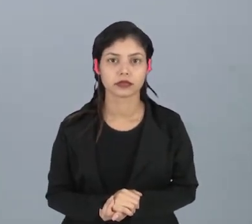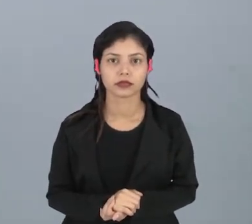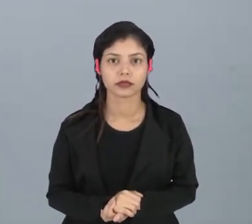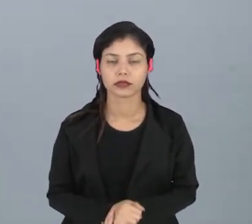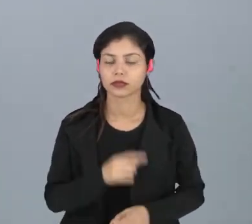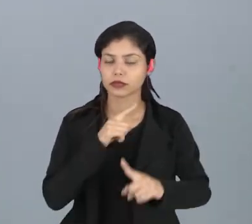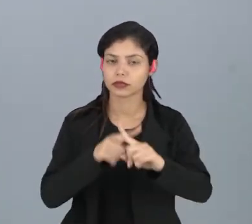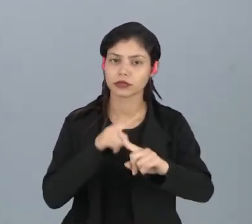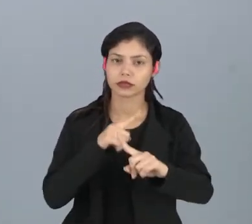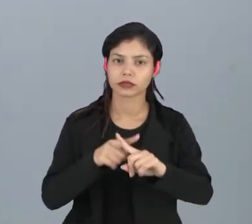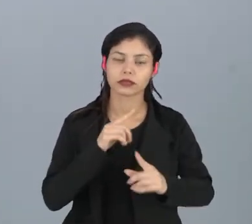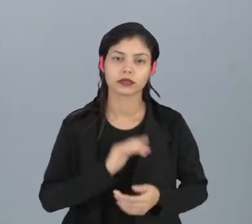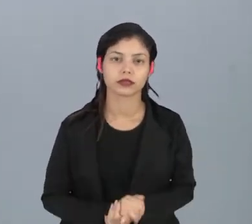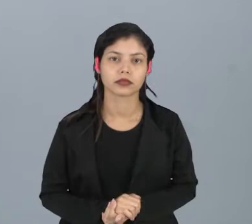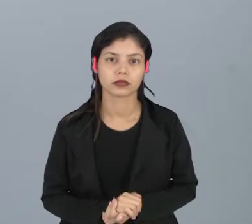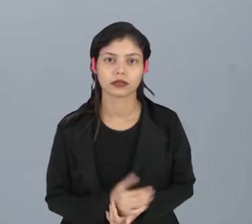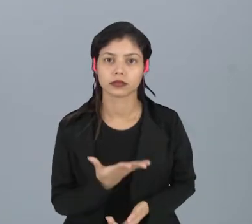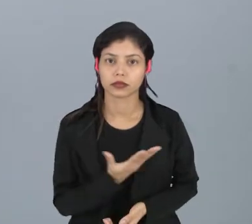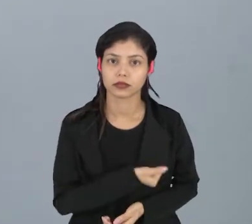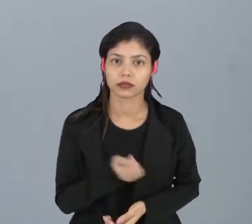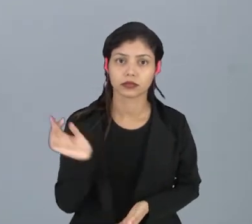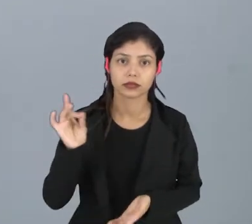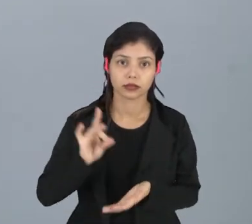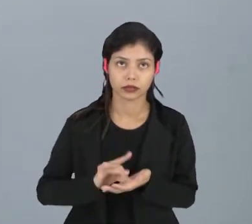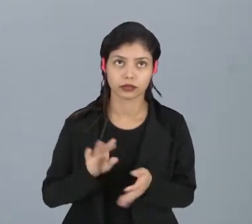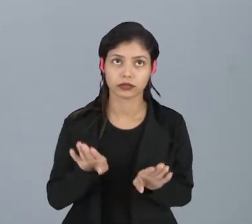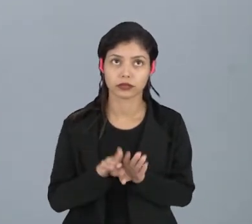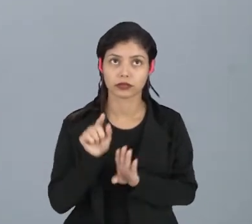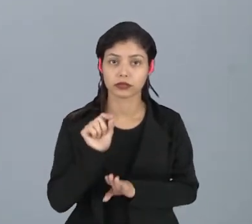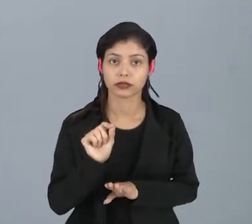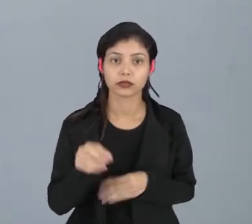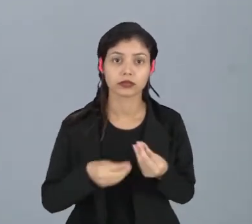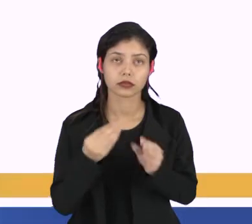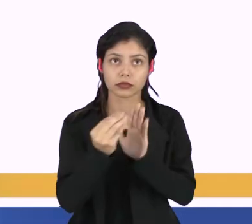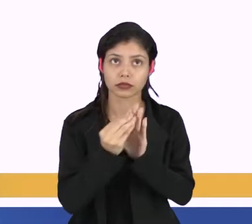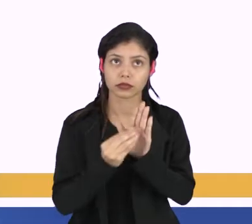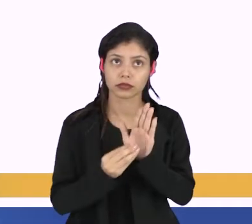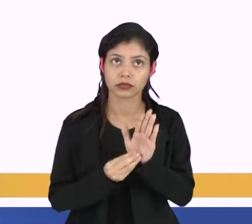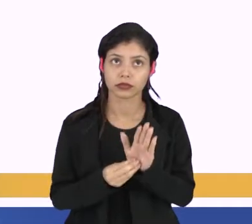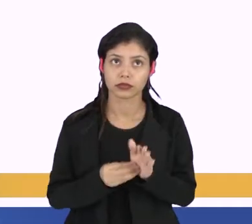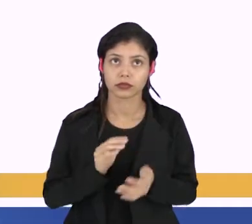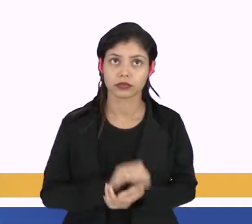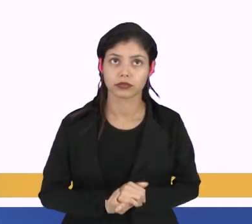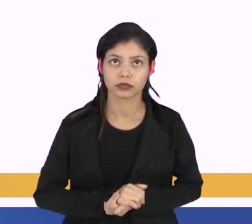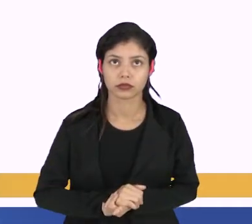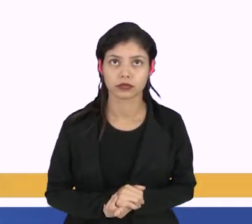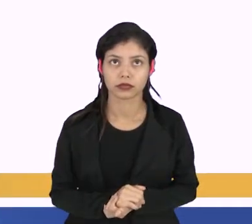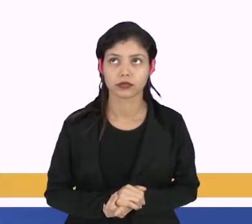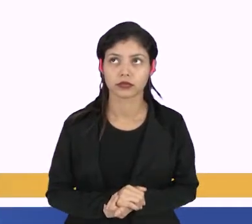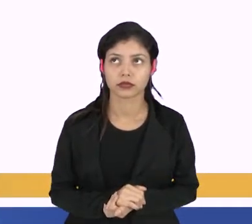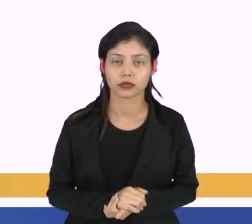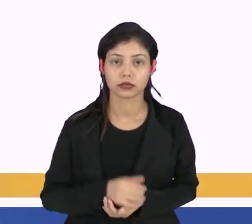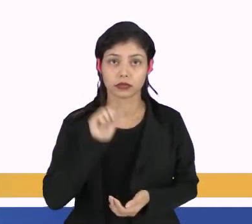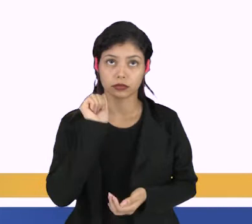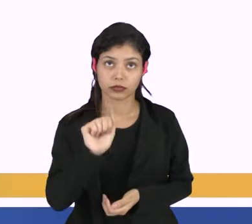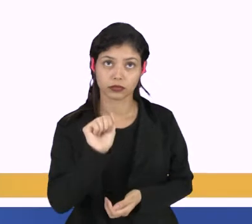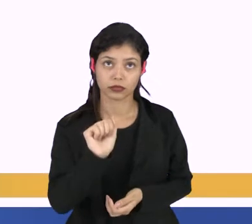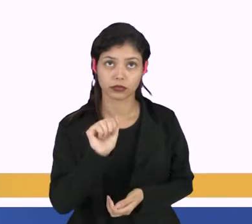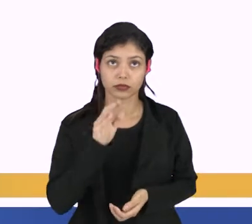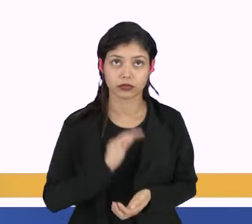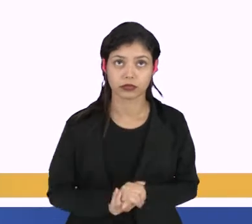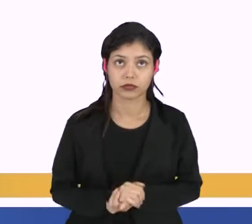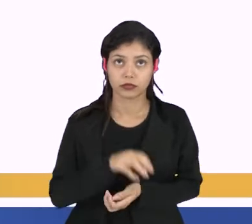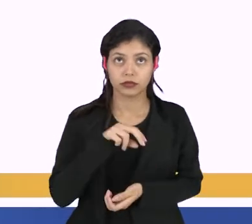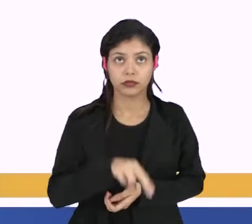A multiplicação de um número real por uma matriz ela é dada da seguinte maneira, seja uma matriz A do